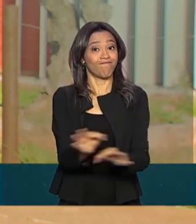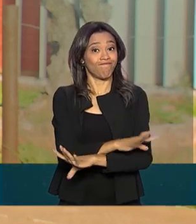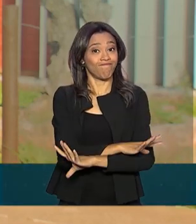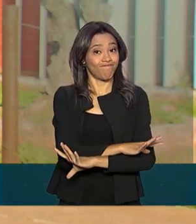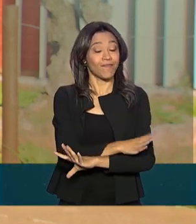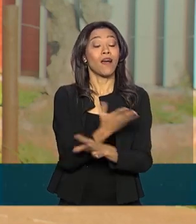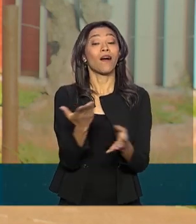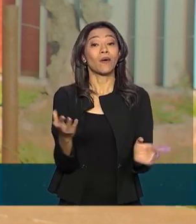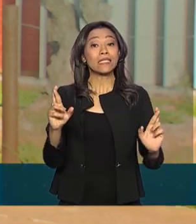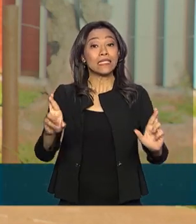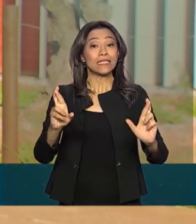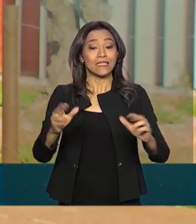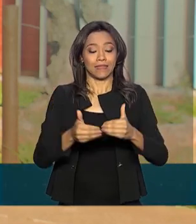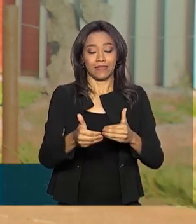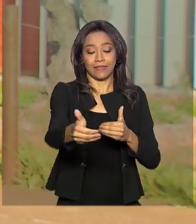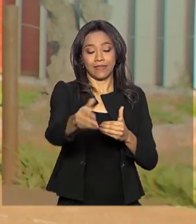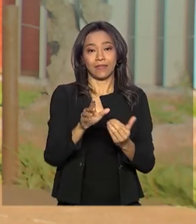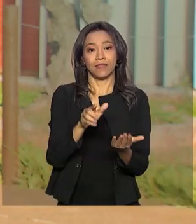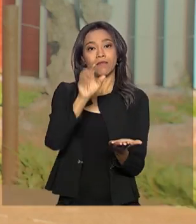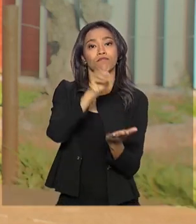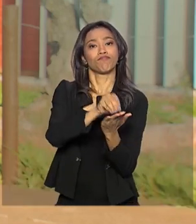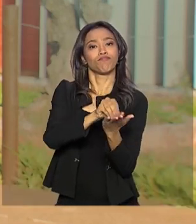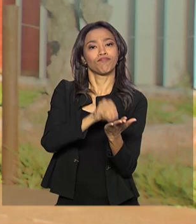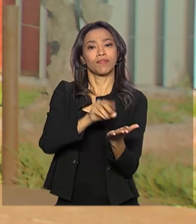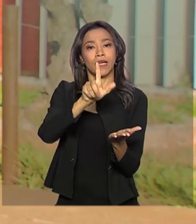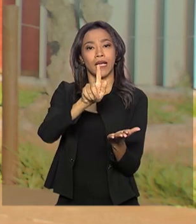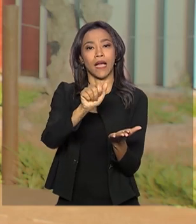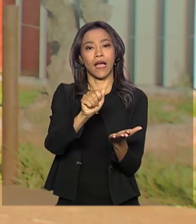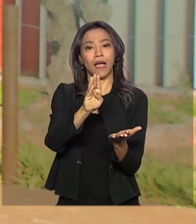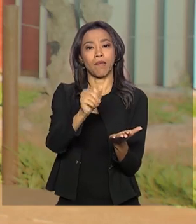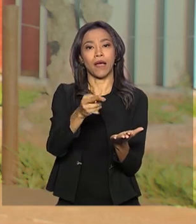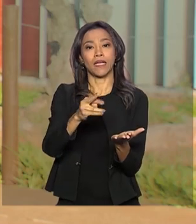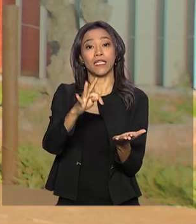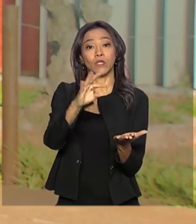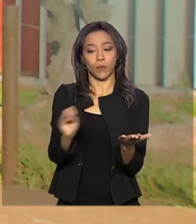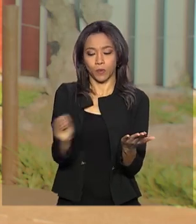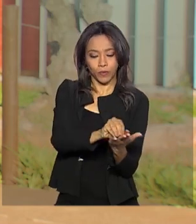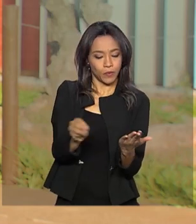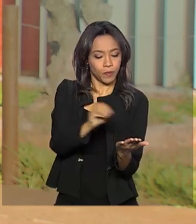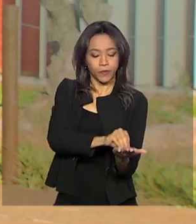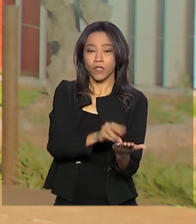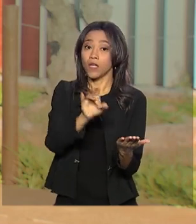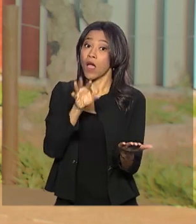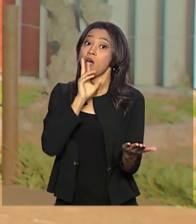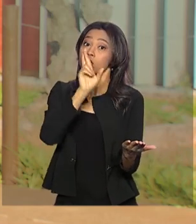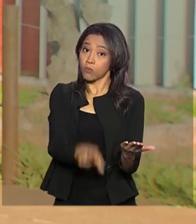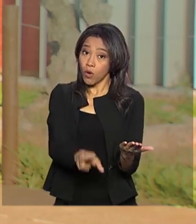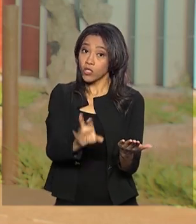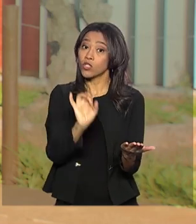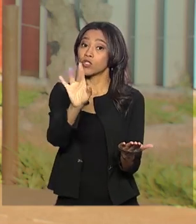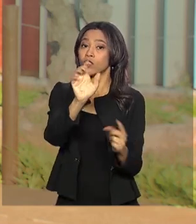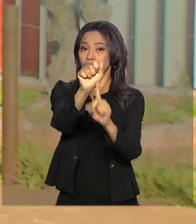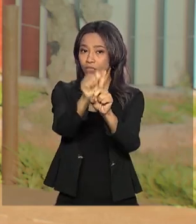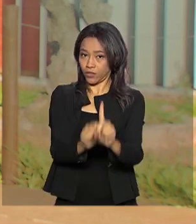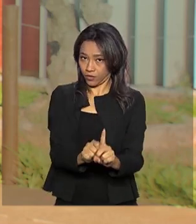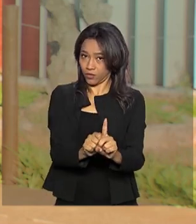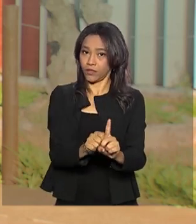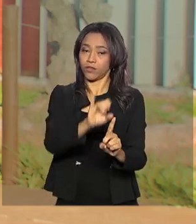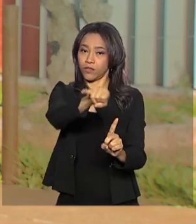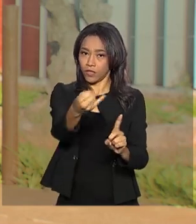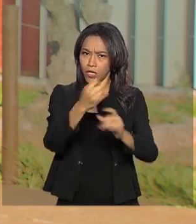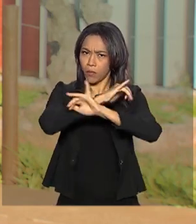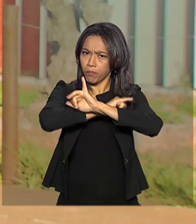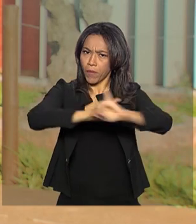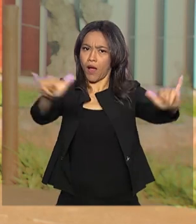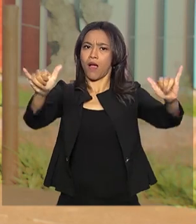expectativa pelo gabarito oficial que sai na quarta-feira. Os resultados, só em janeiro. Com a nota do exame na mão, o